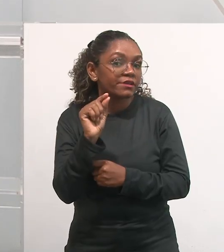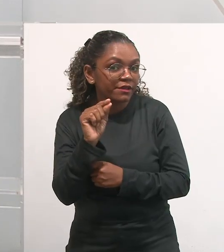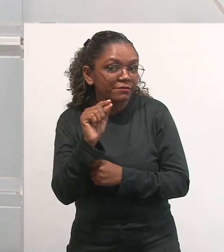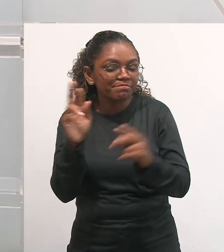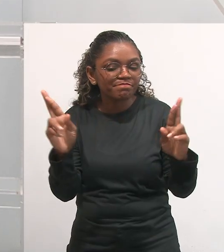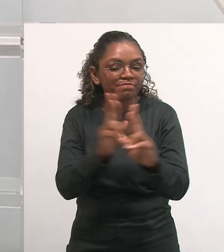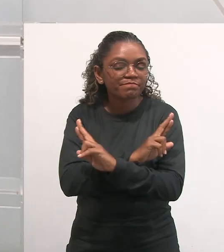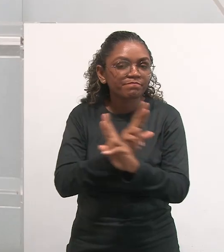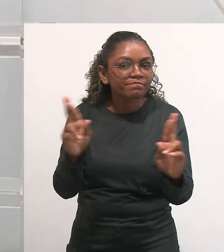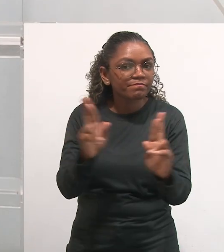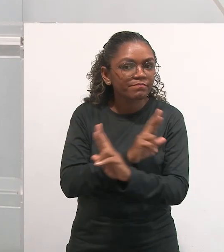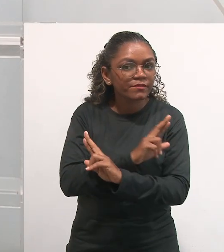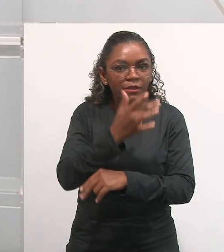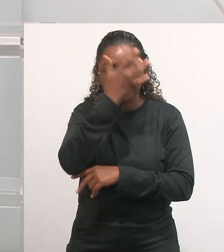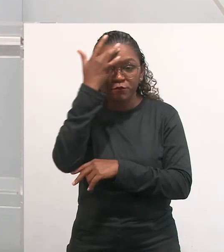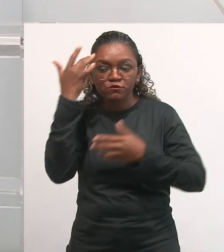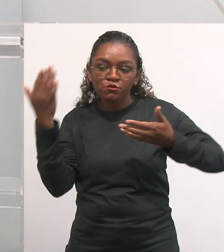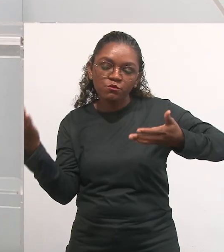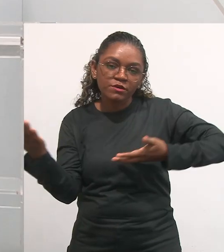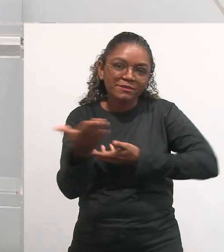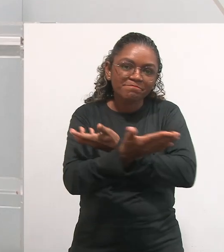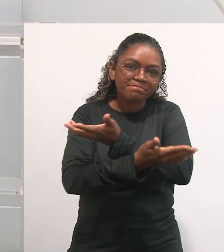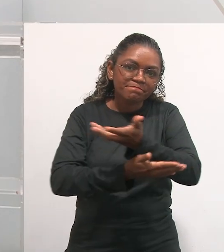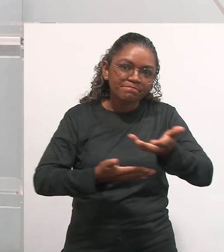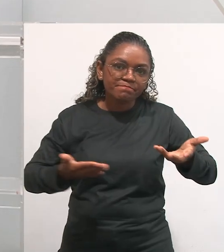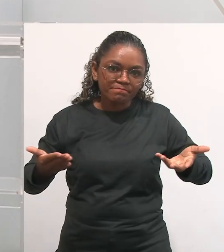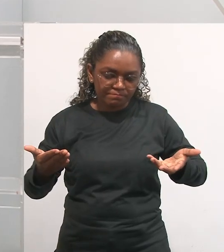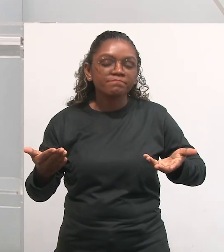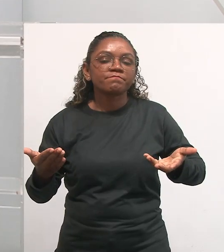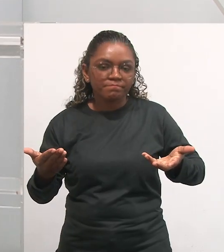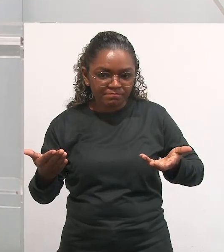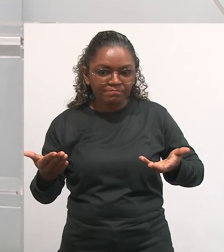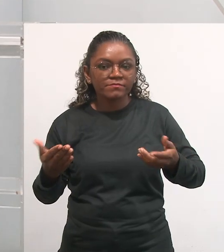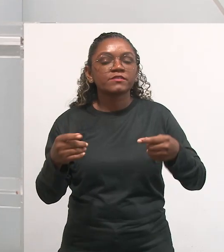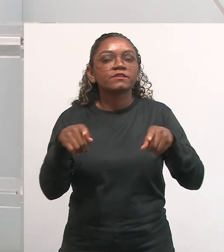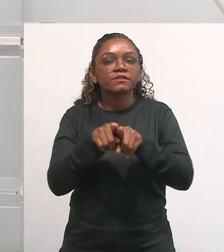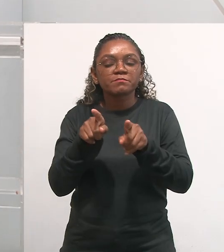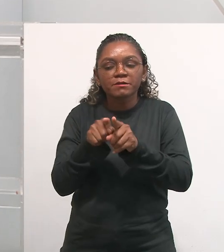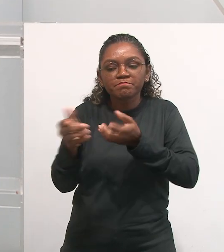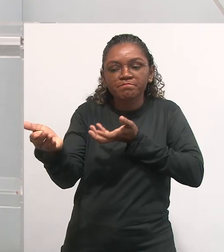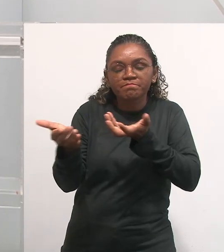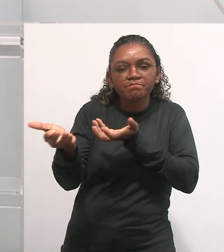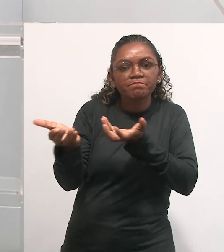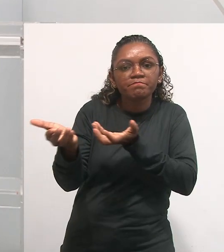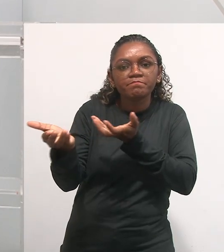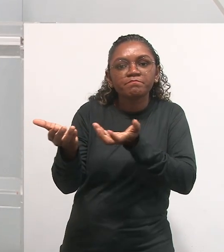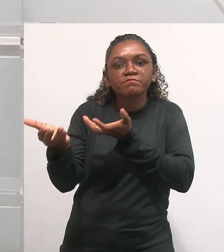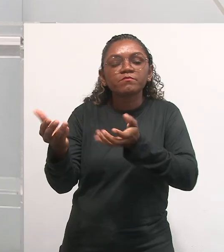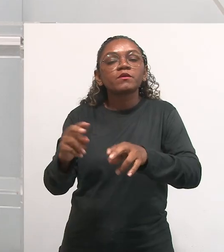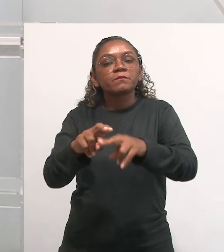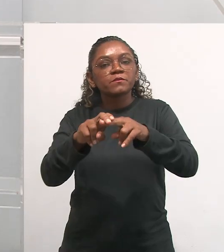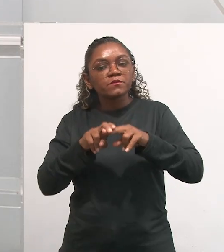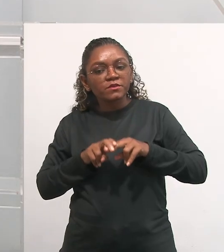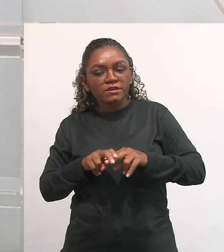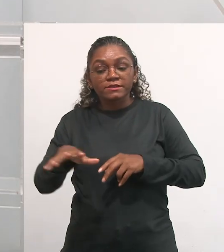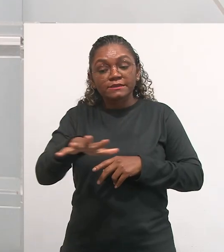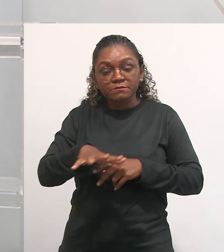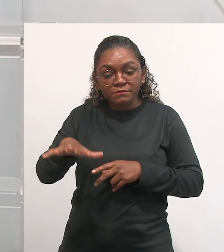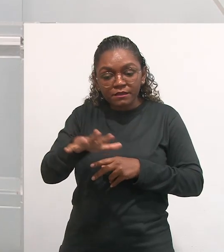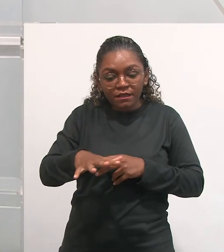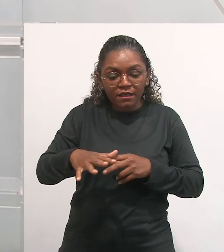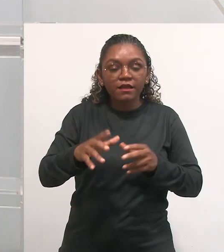com o outro, de uma intervenção, de uma mediação, e é esse espaço que ele